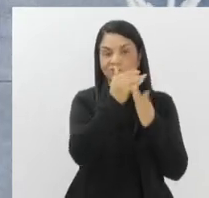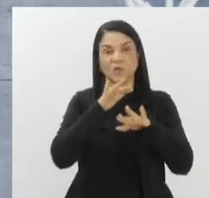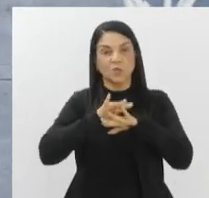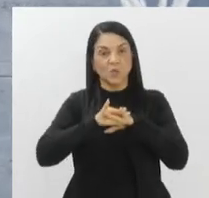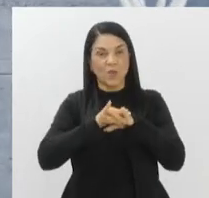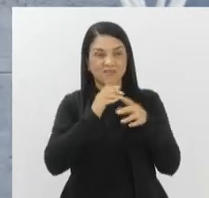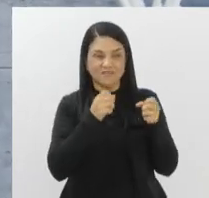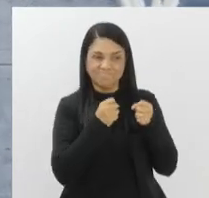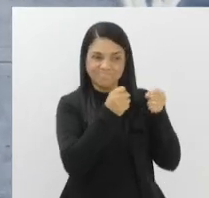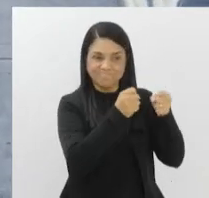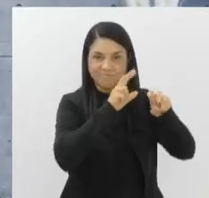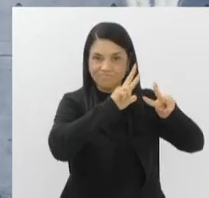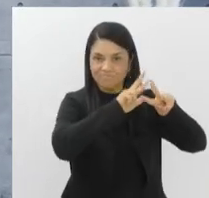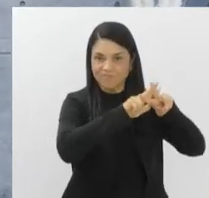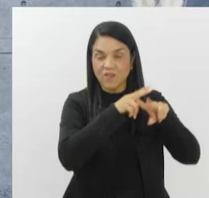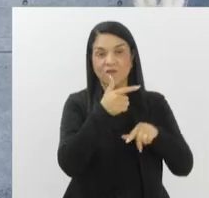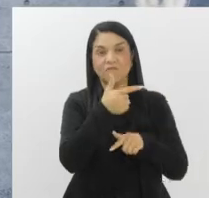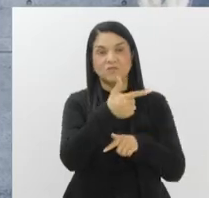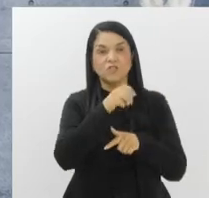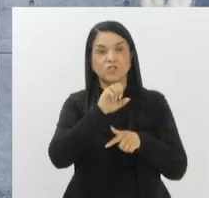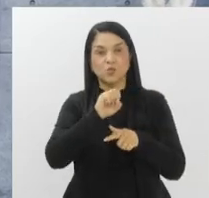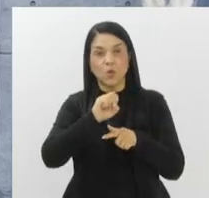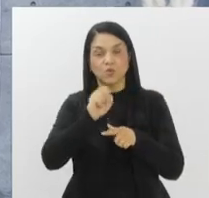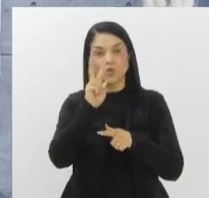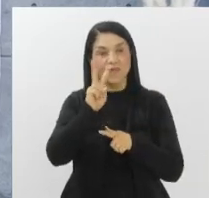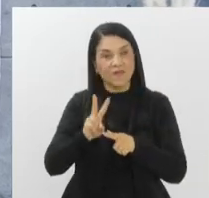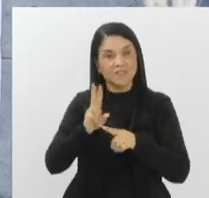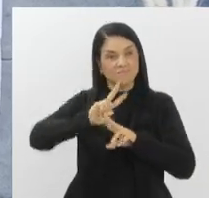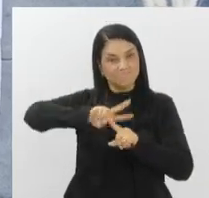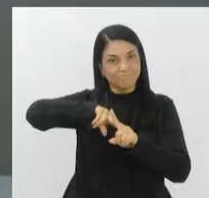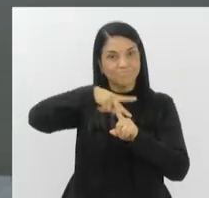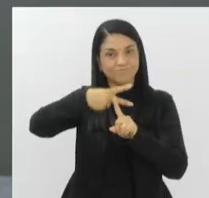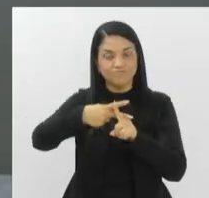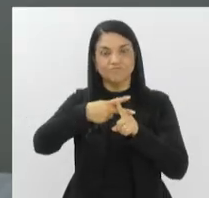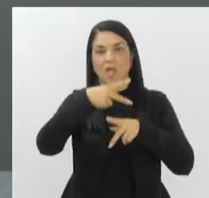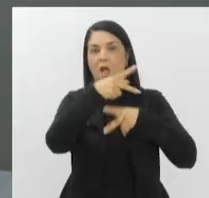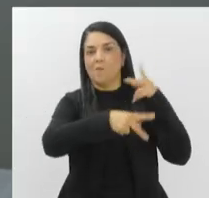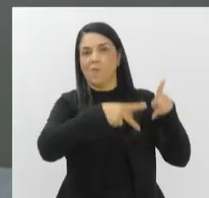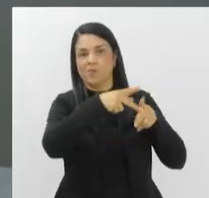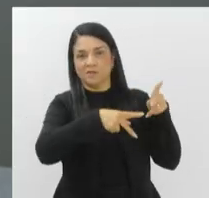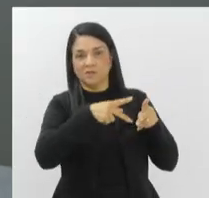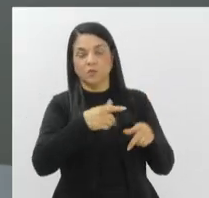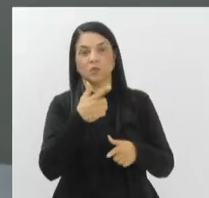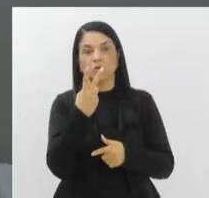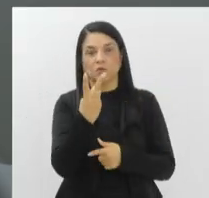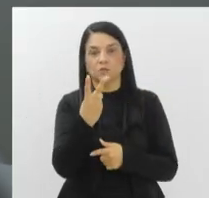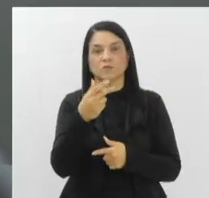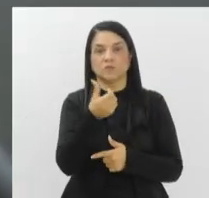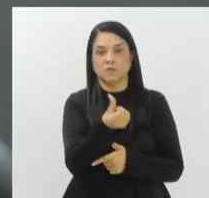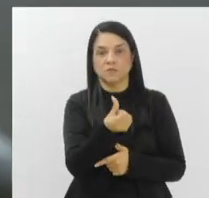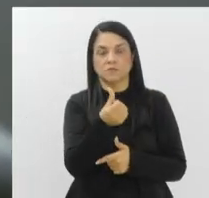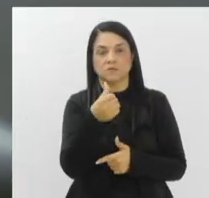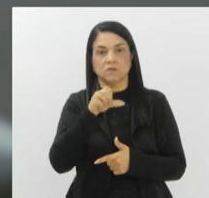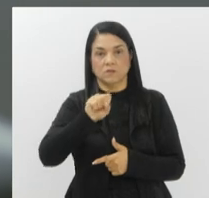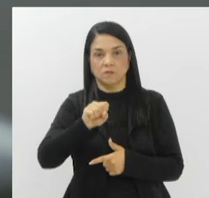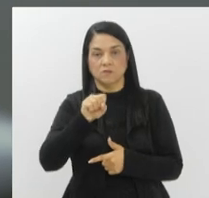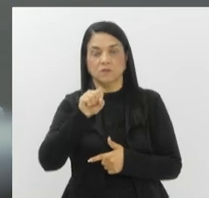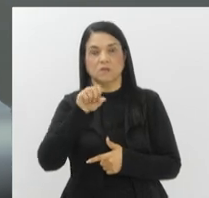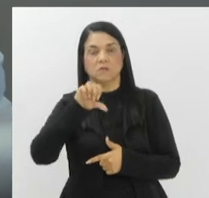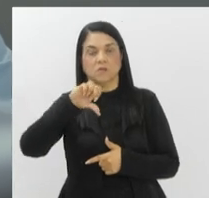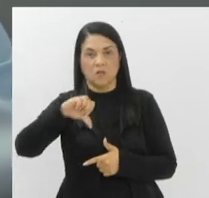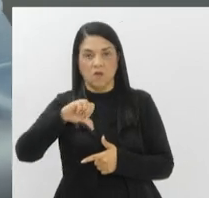os detentos é mais de 28 vezes superior à população em geral, 2.689 casos e 2